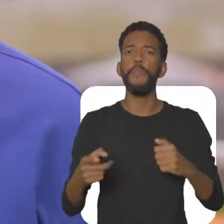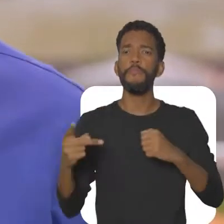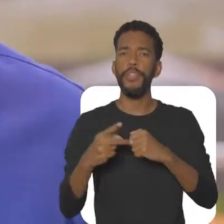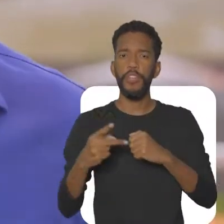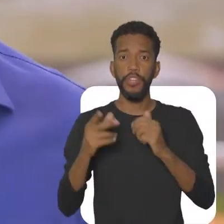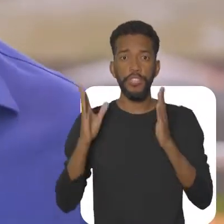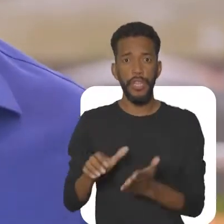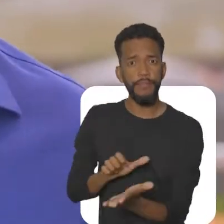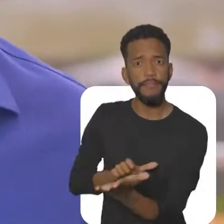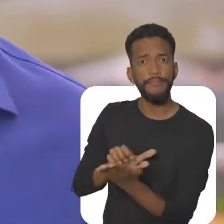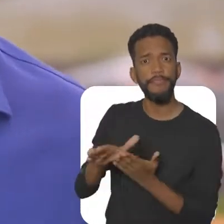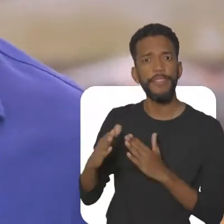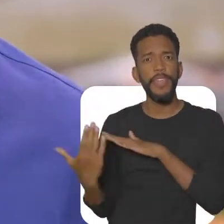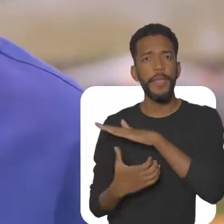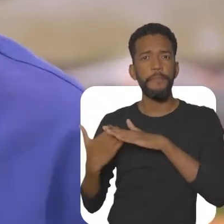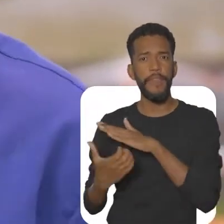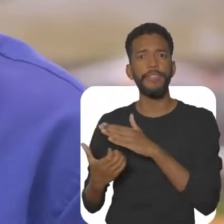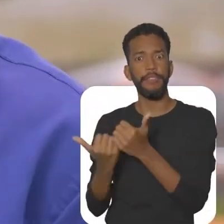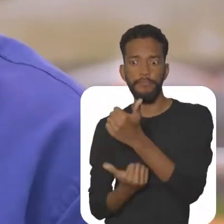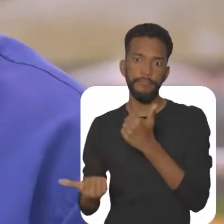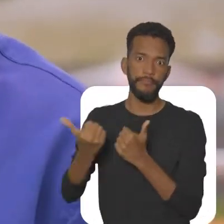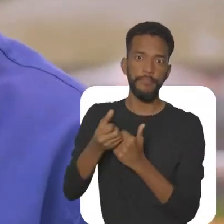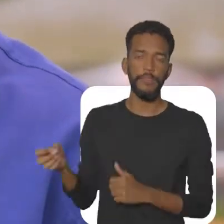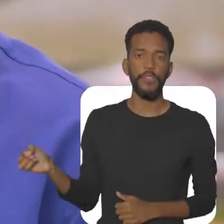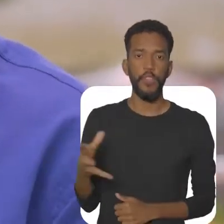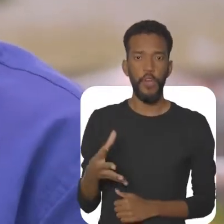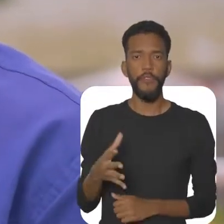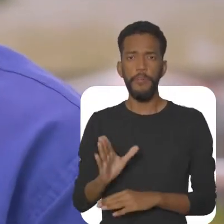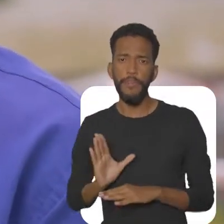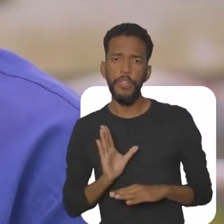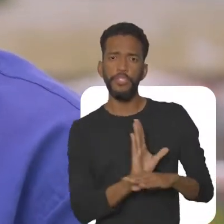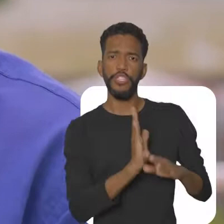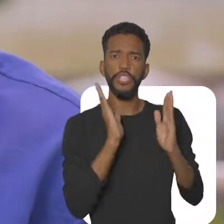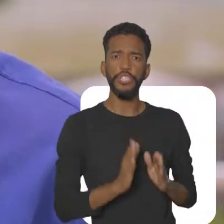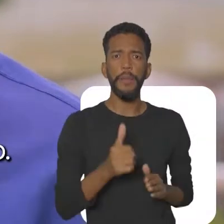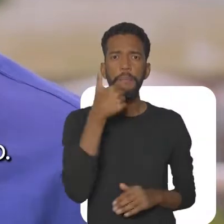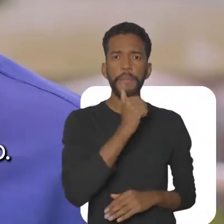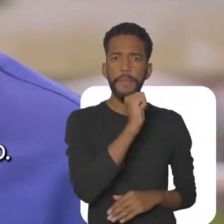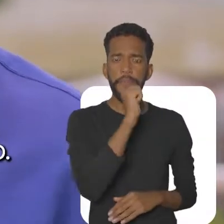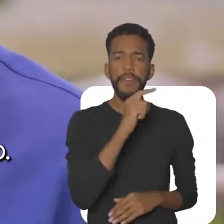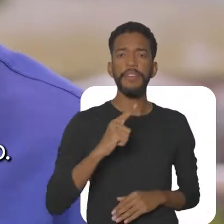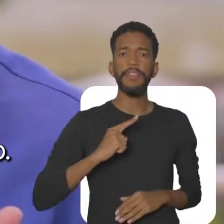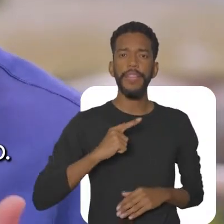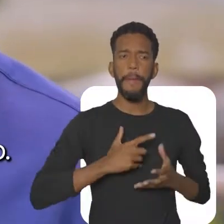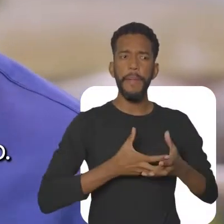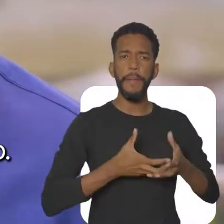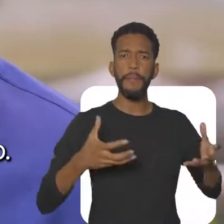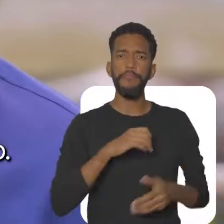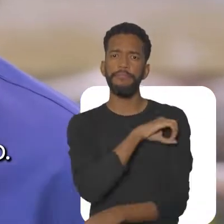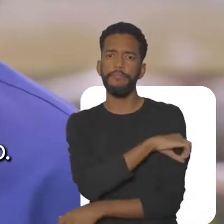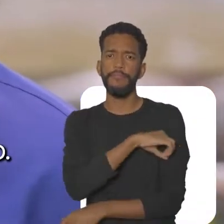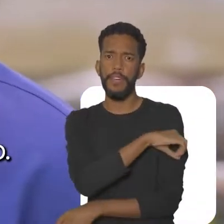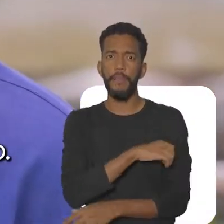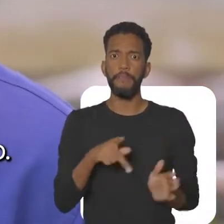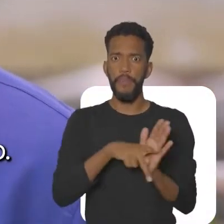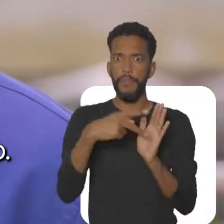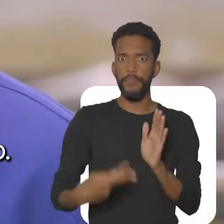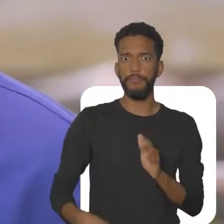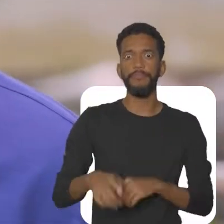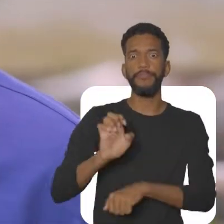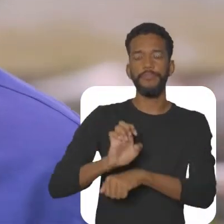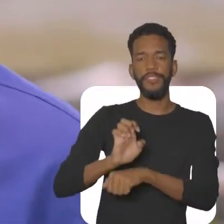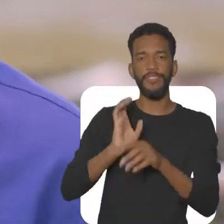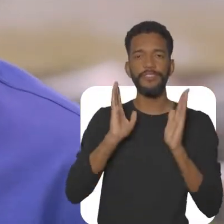Tirei a antiga empresa de ônibus e botei uma nova Ajudei milhares de mães fazendo a maior rede de creches do